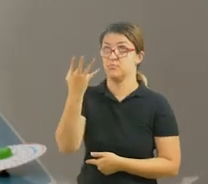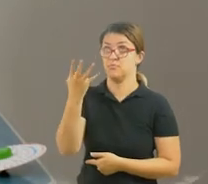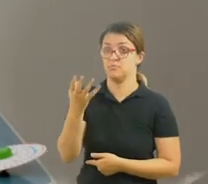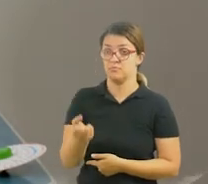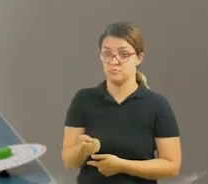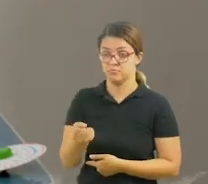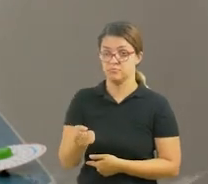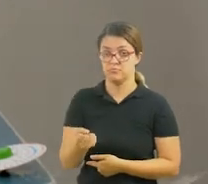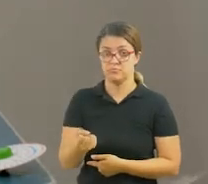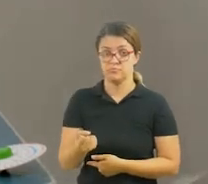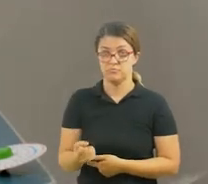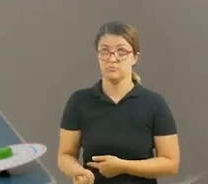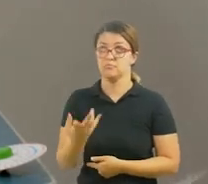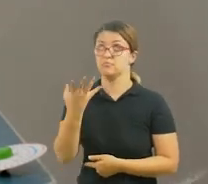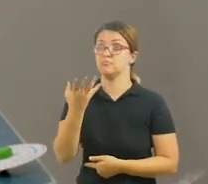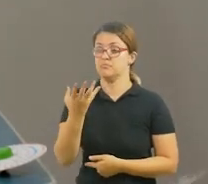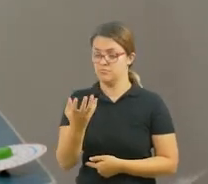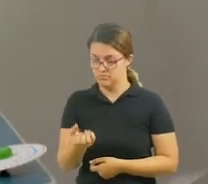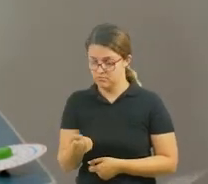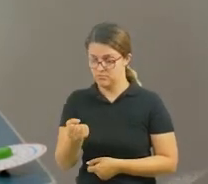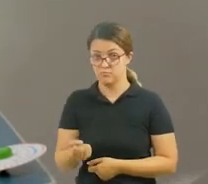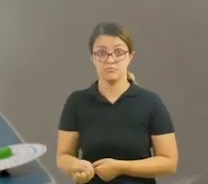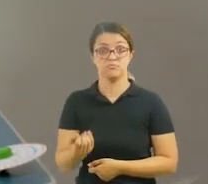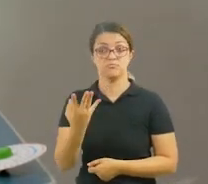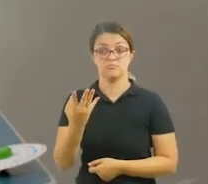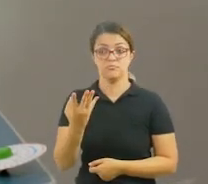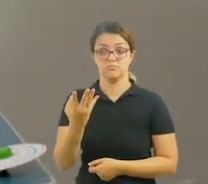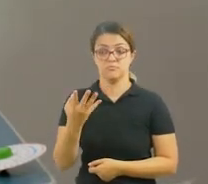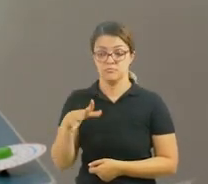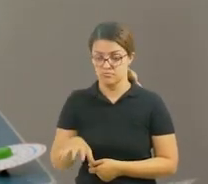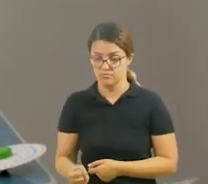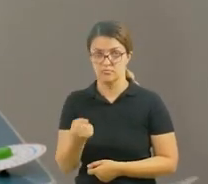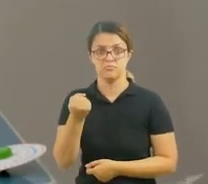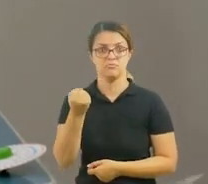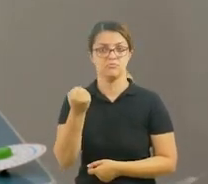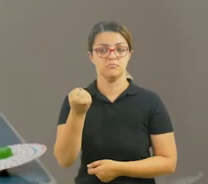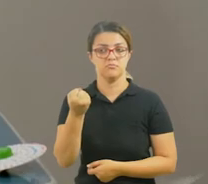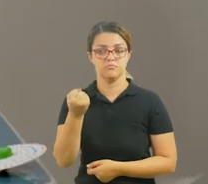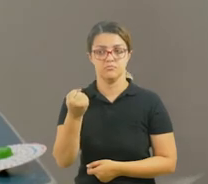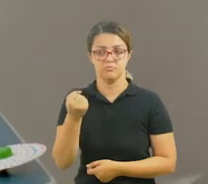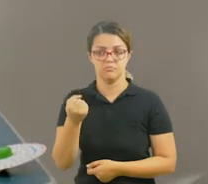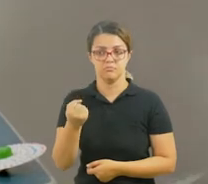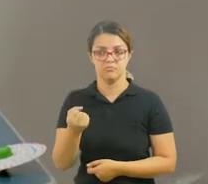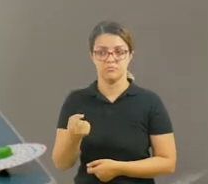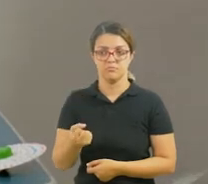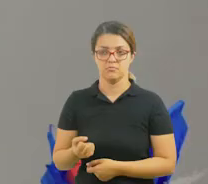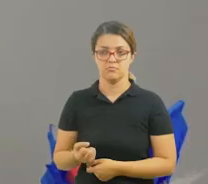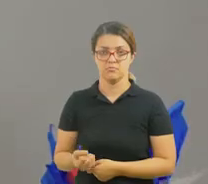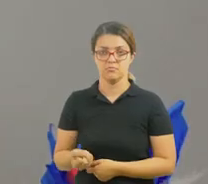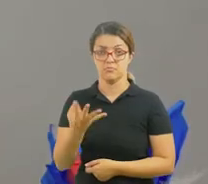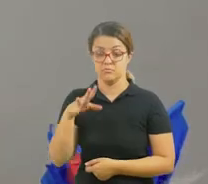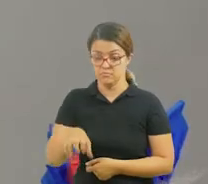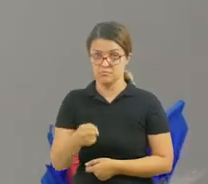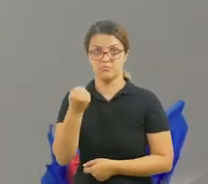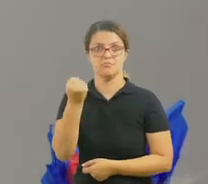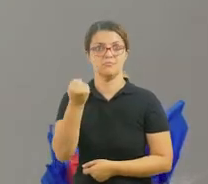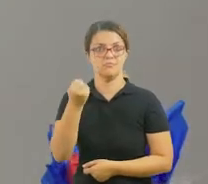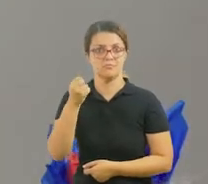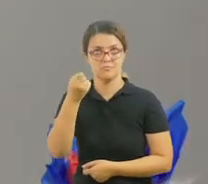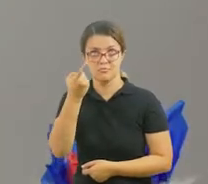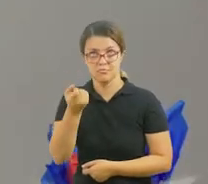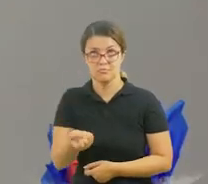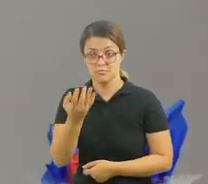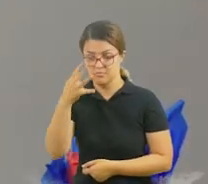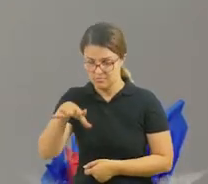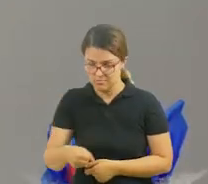e pegar. E assim, até terminar todos os saquinhos que estão em cima da mesa. A segunda parte,